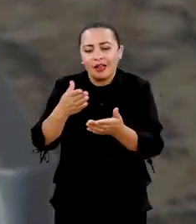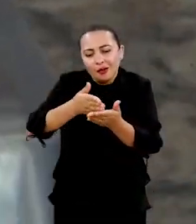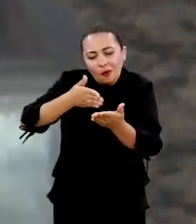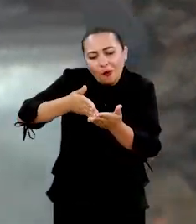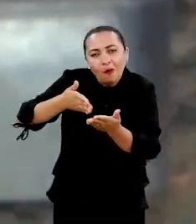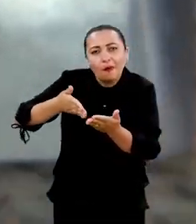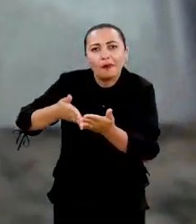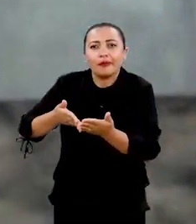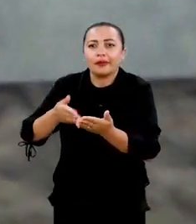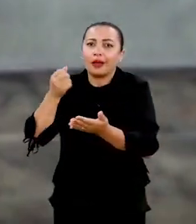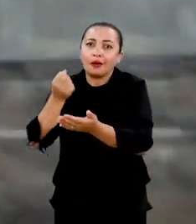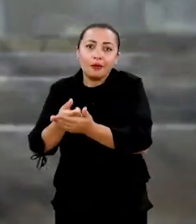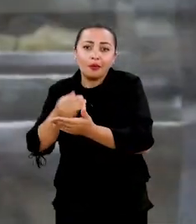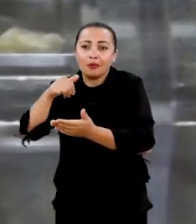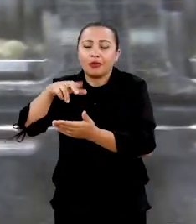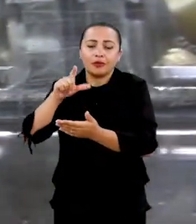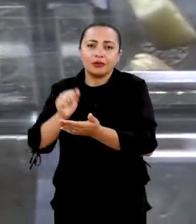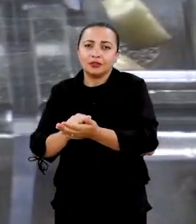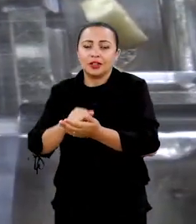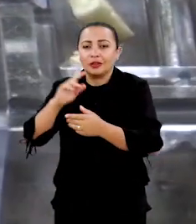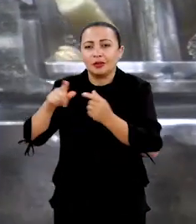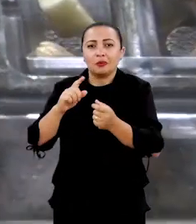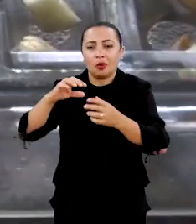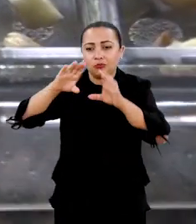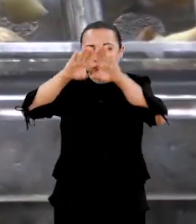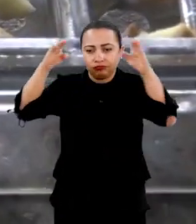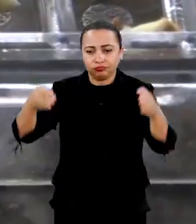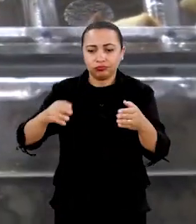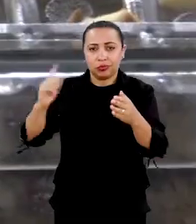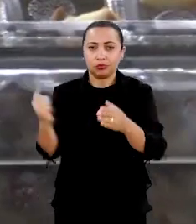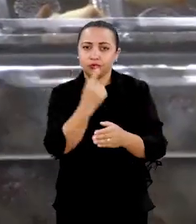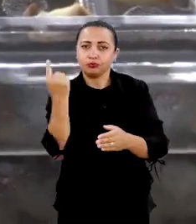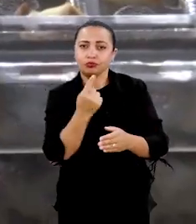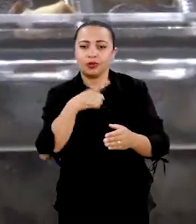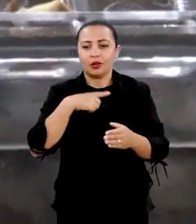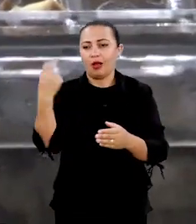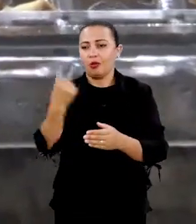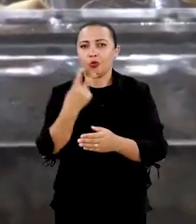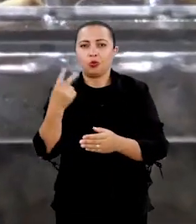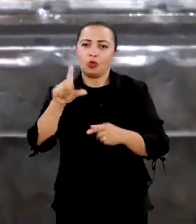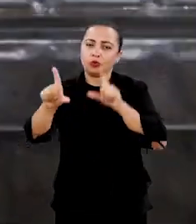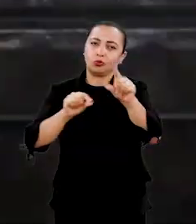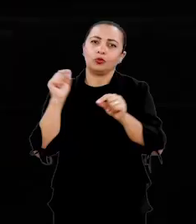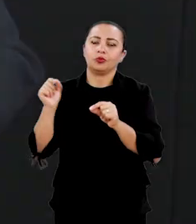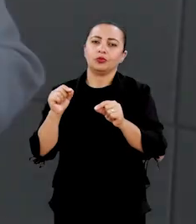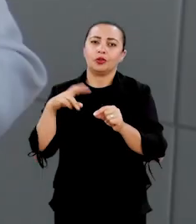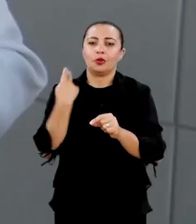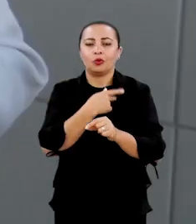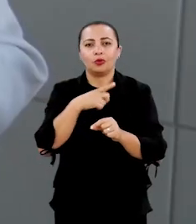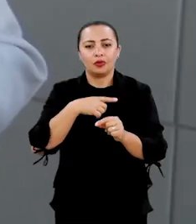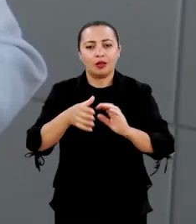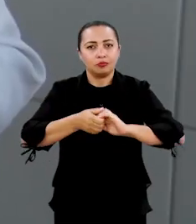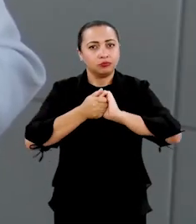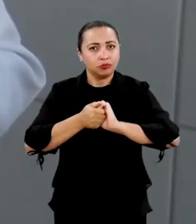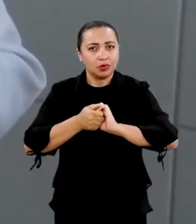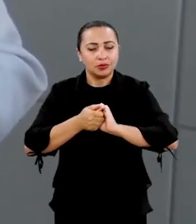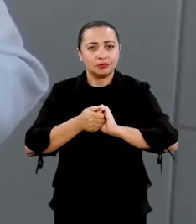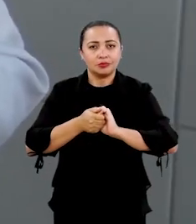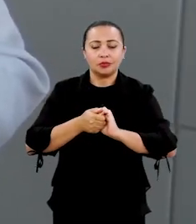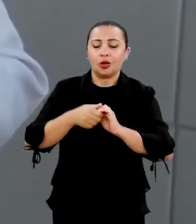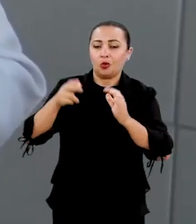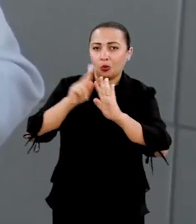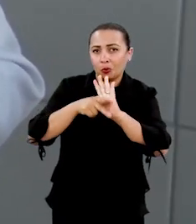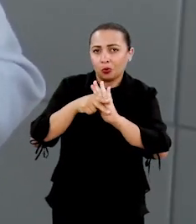tem a melangeia, compra a barra e bota para derreter no micro-ondas. A gente aqui tem essas duas opções. Nós temos nesse projeto a